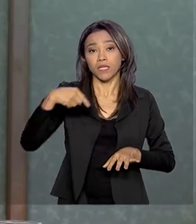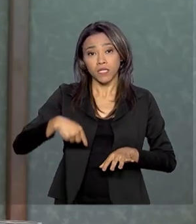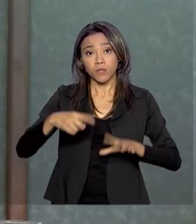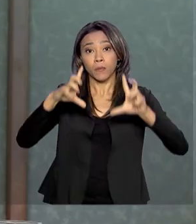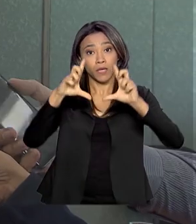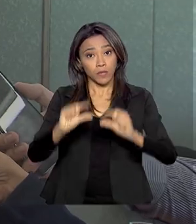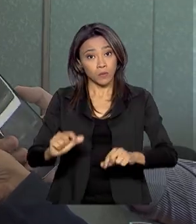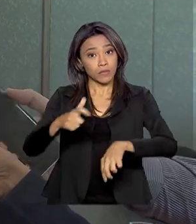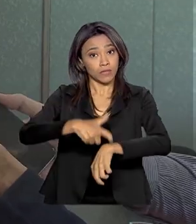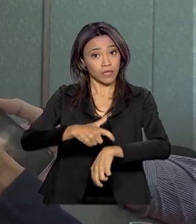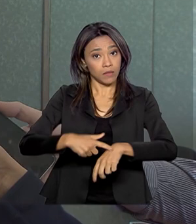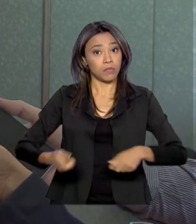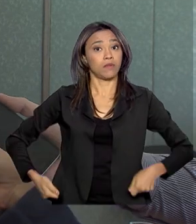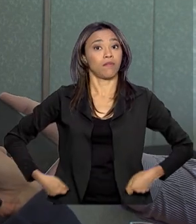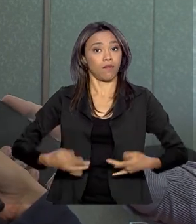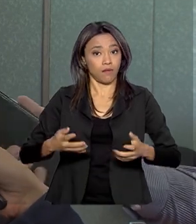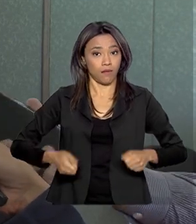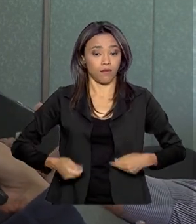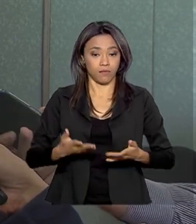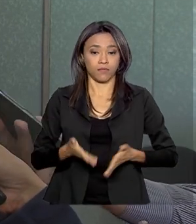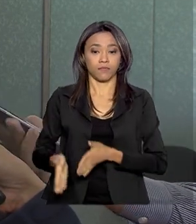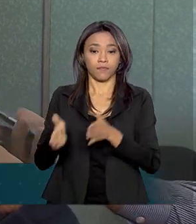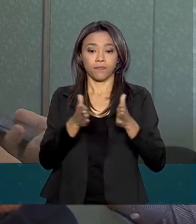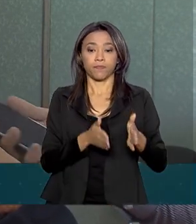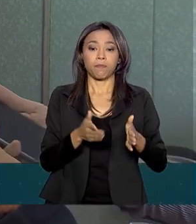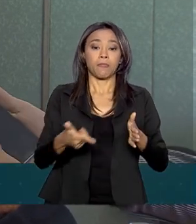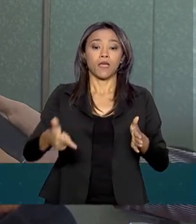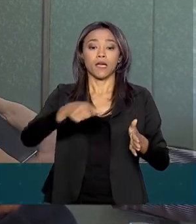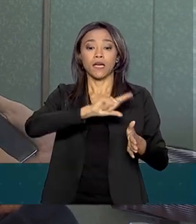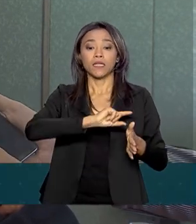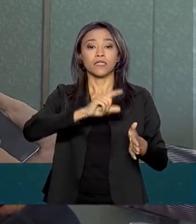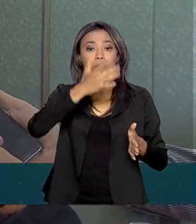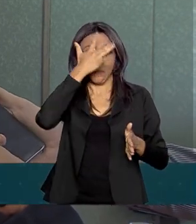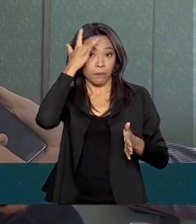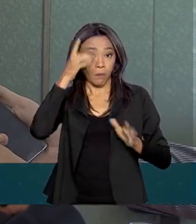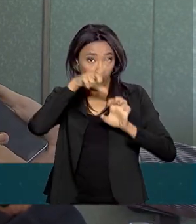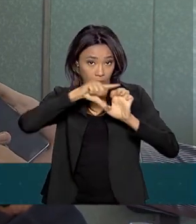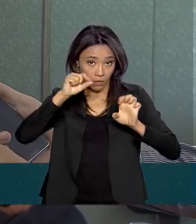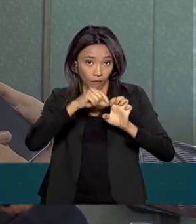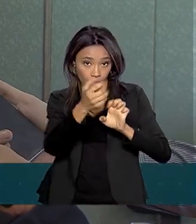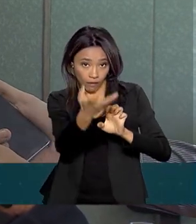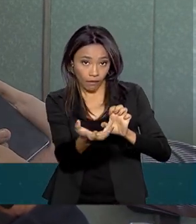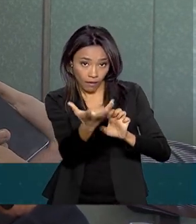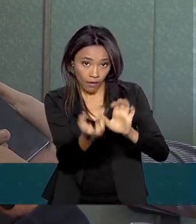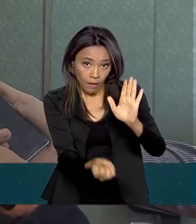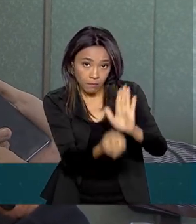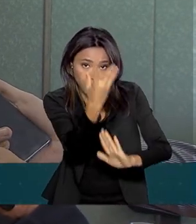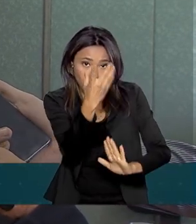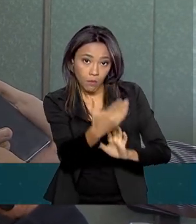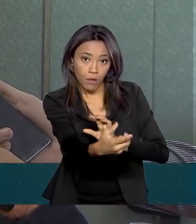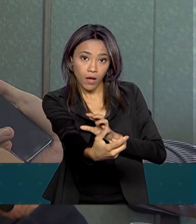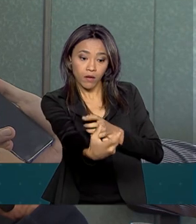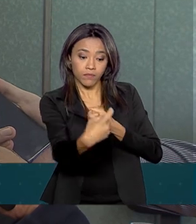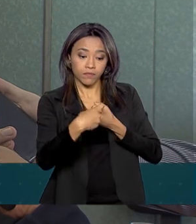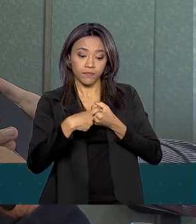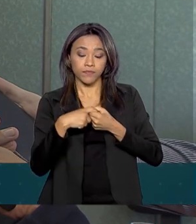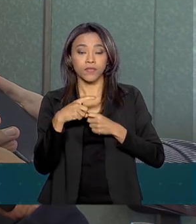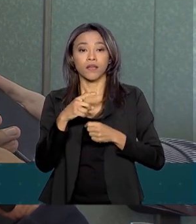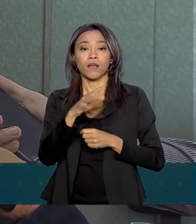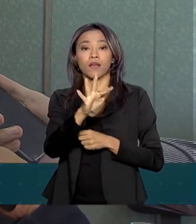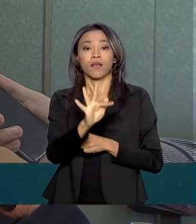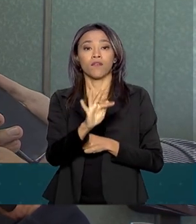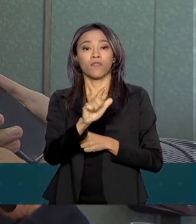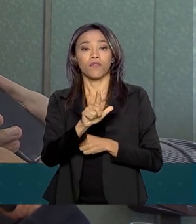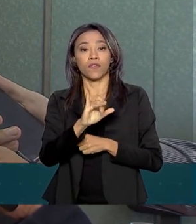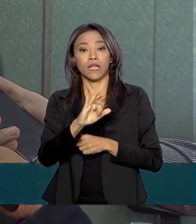e custo. Antes, o empreendedor que quisesse abrir uma filial tinha que abrir a empresa no estado da matriz e se